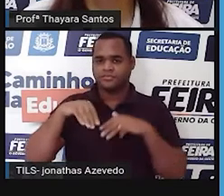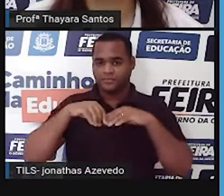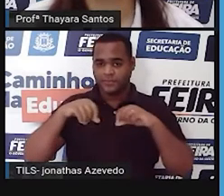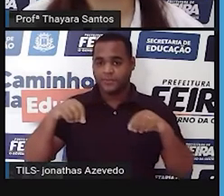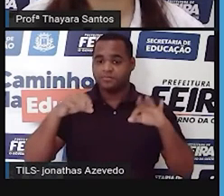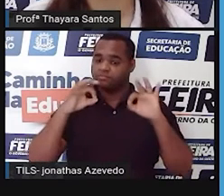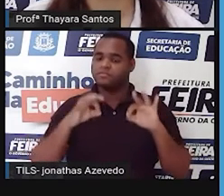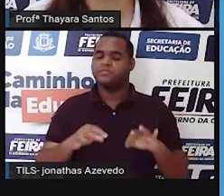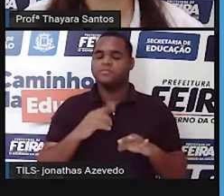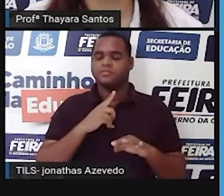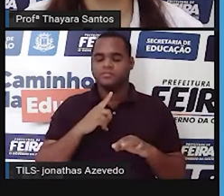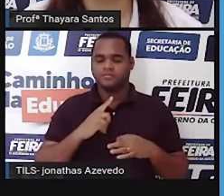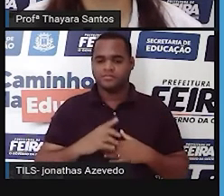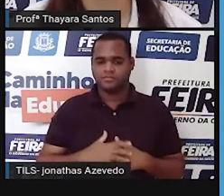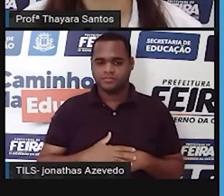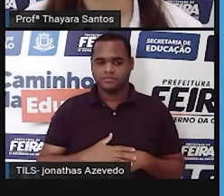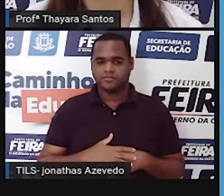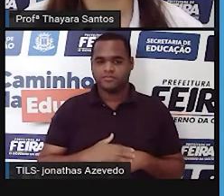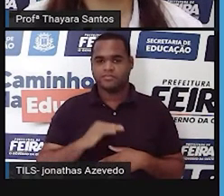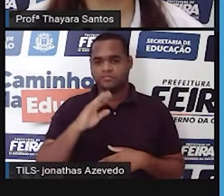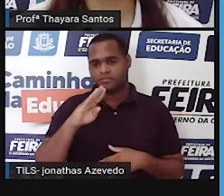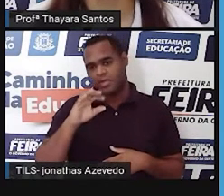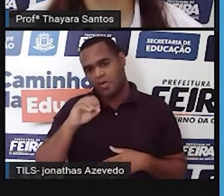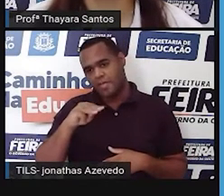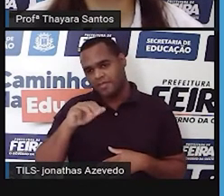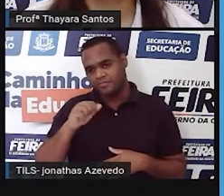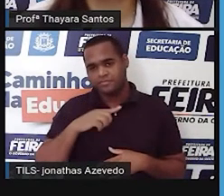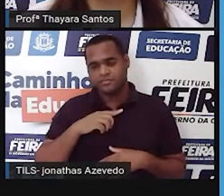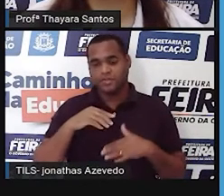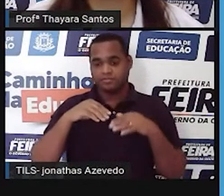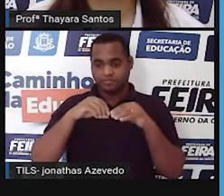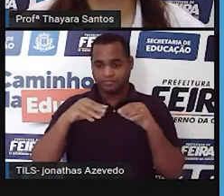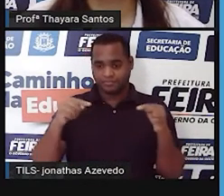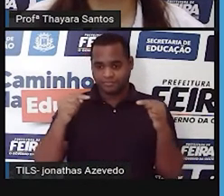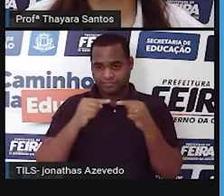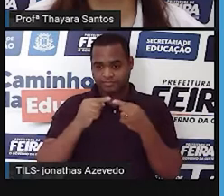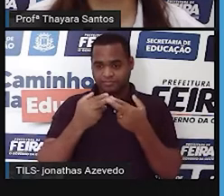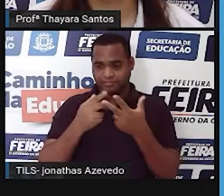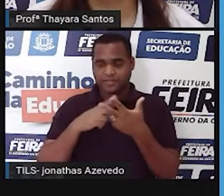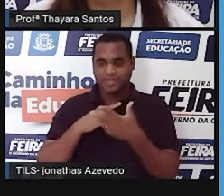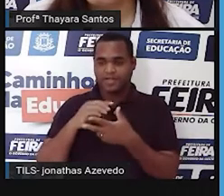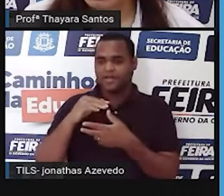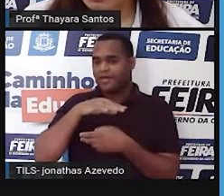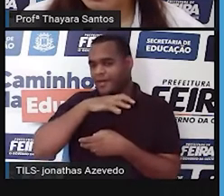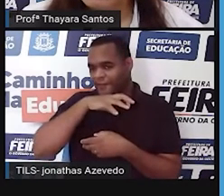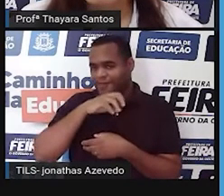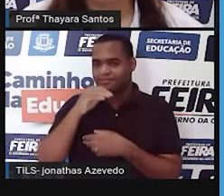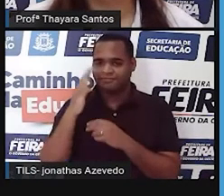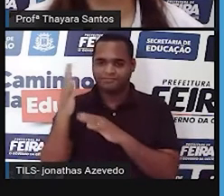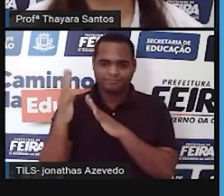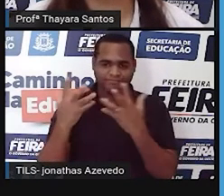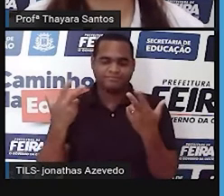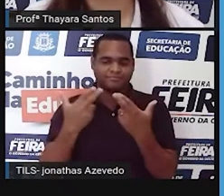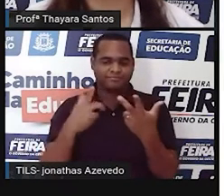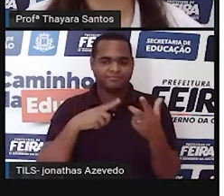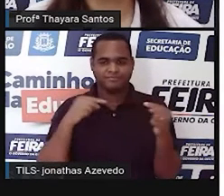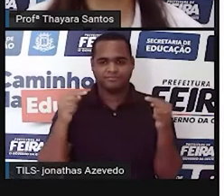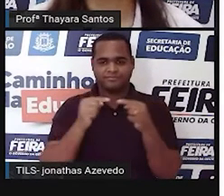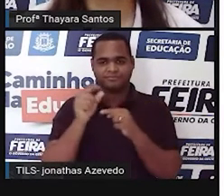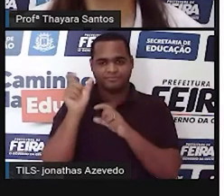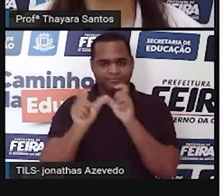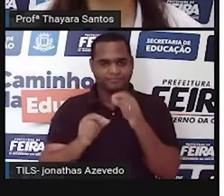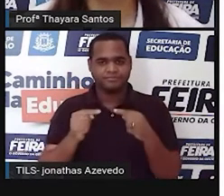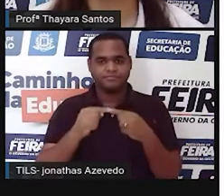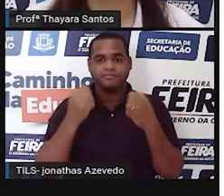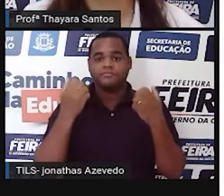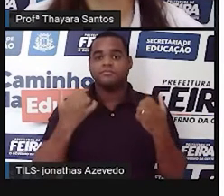definidos, os biomas também têm a fauna e a flora bem característica. Então, só